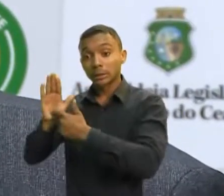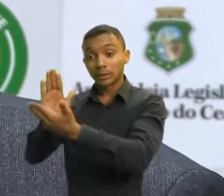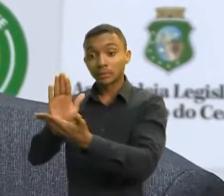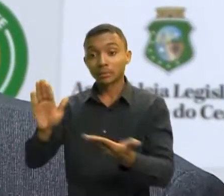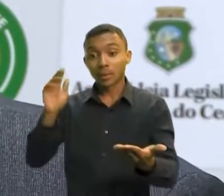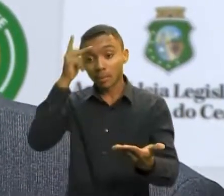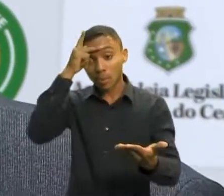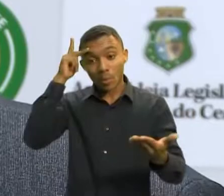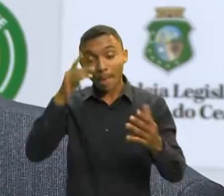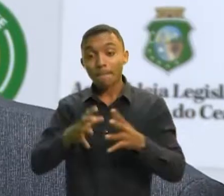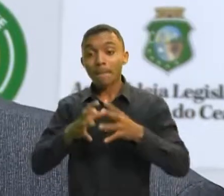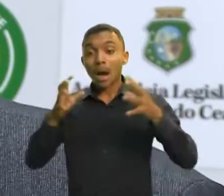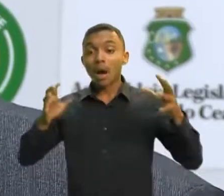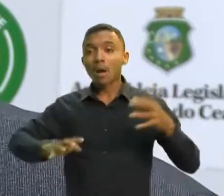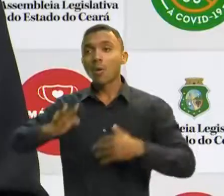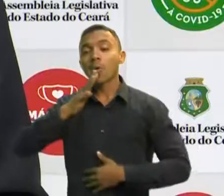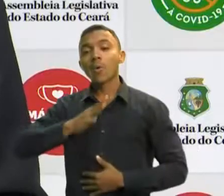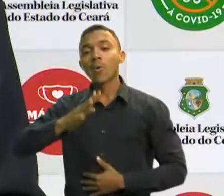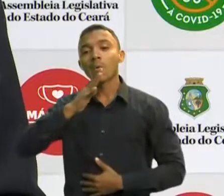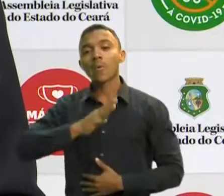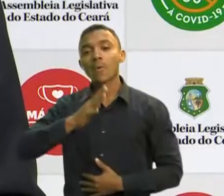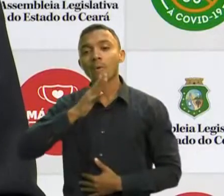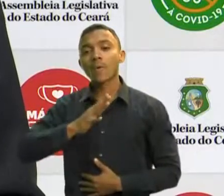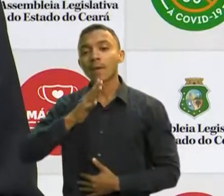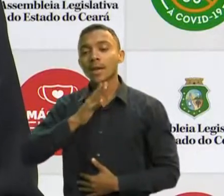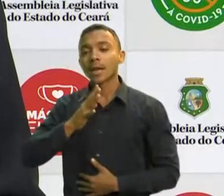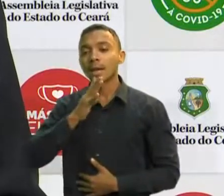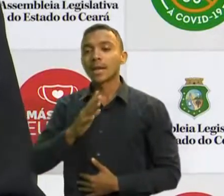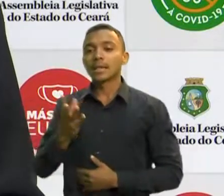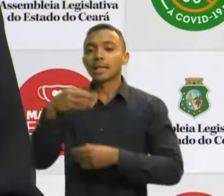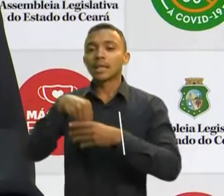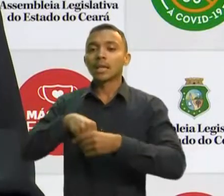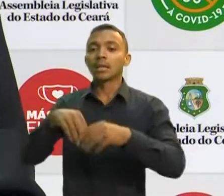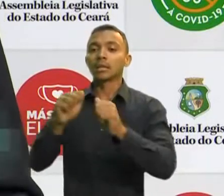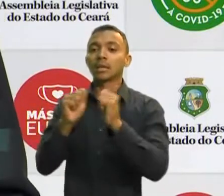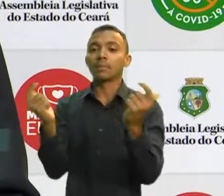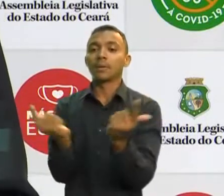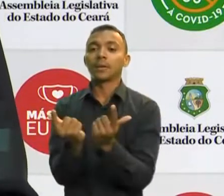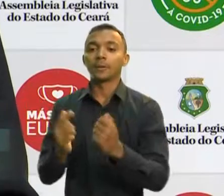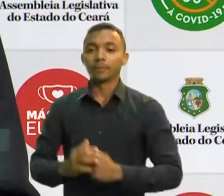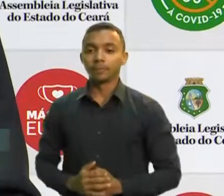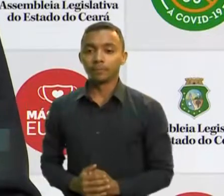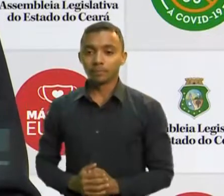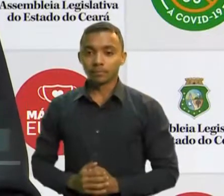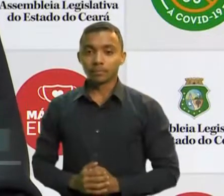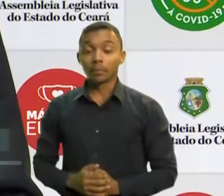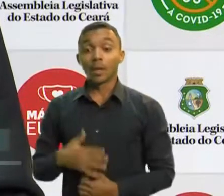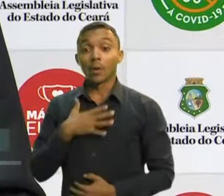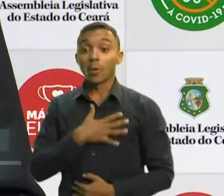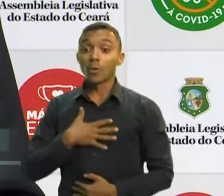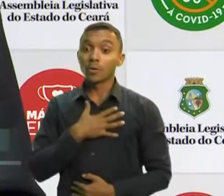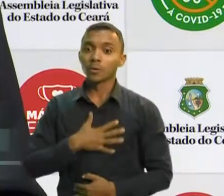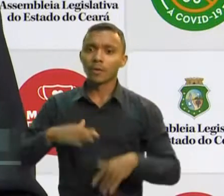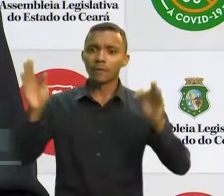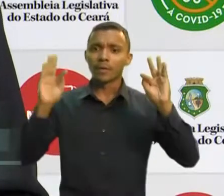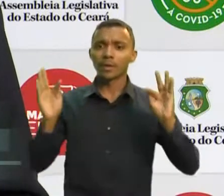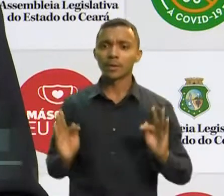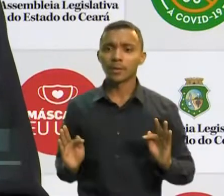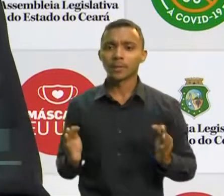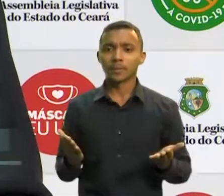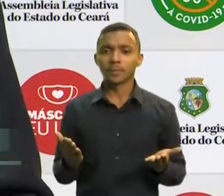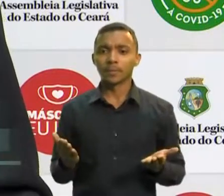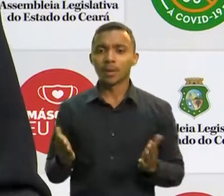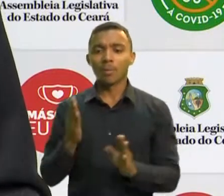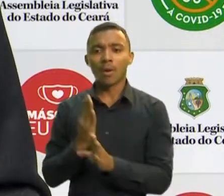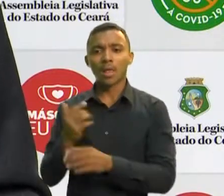desenvolvido na Casa do Povo. Eu fico muito feliz de ver e ter visto o presidente Evandro desempenhar esse trabalho tão importante